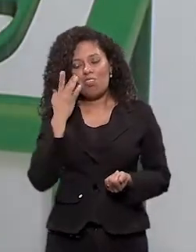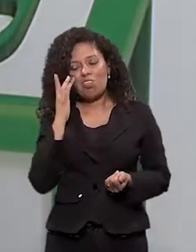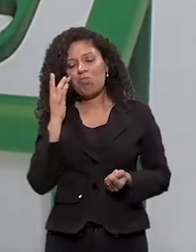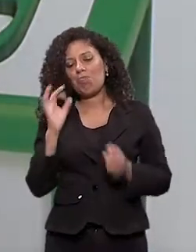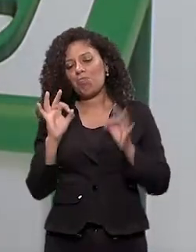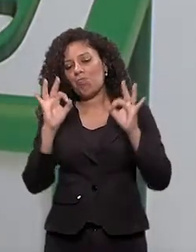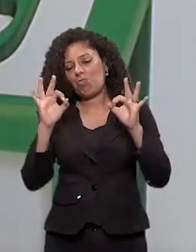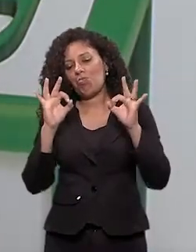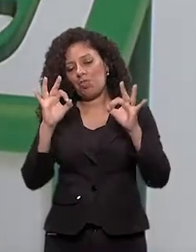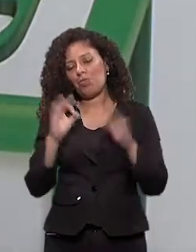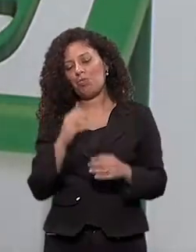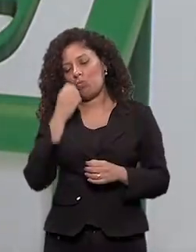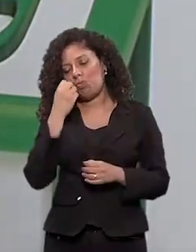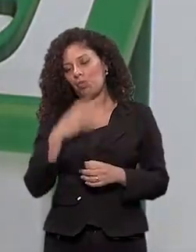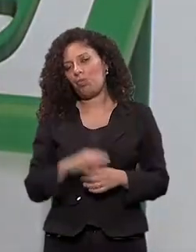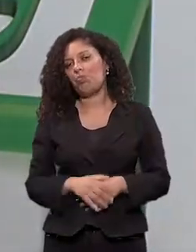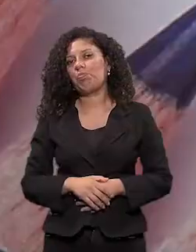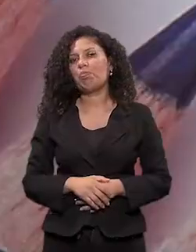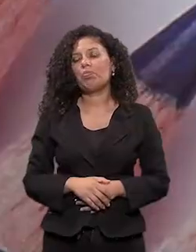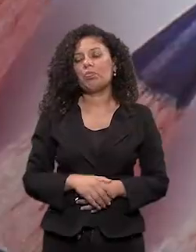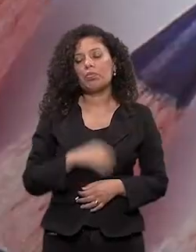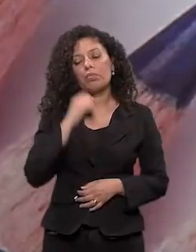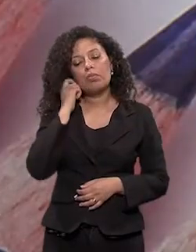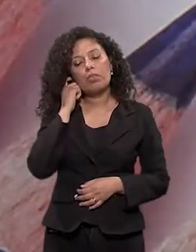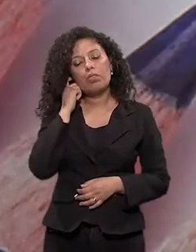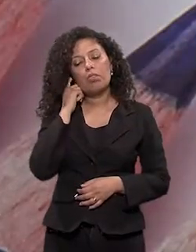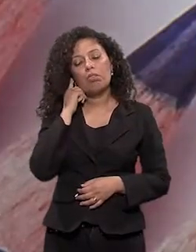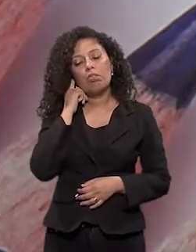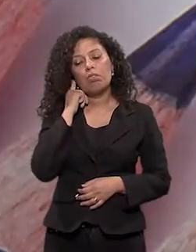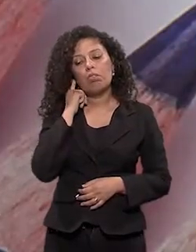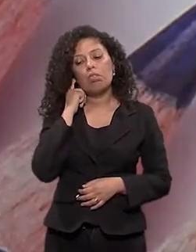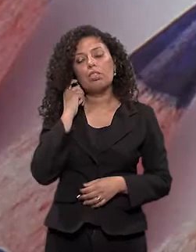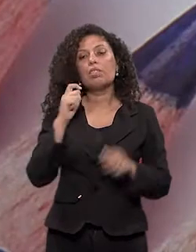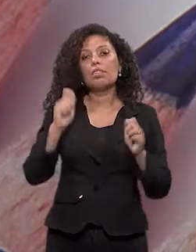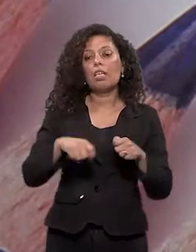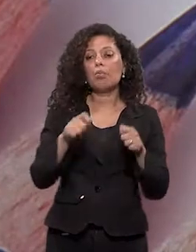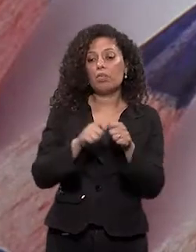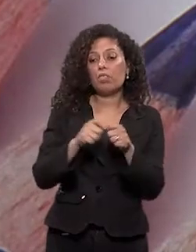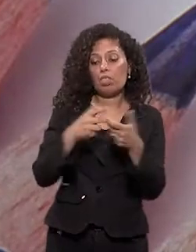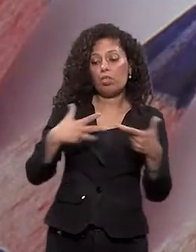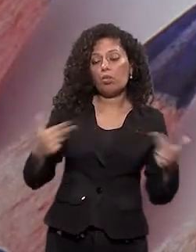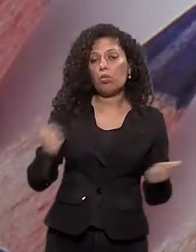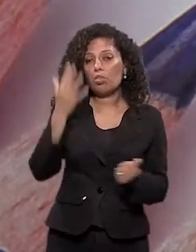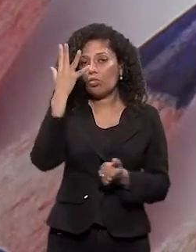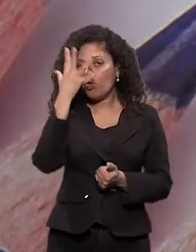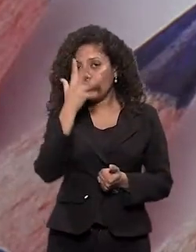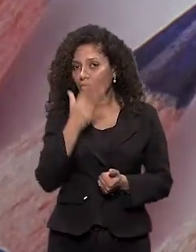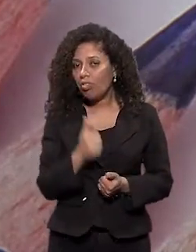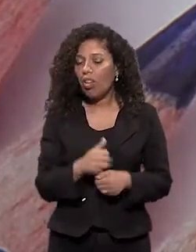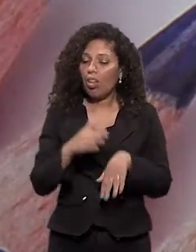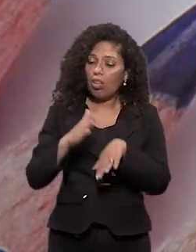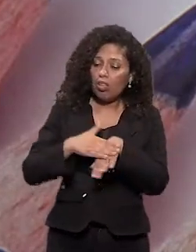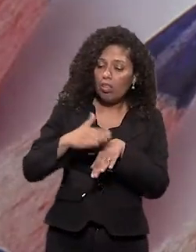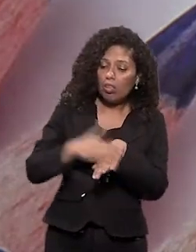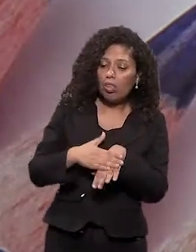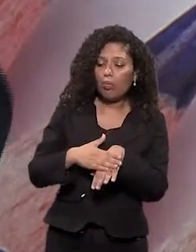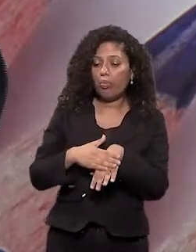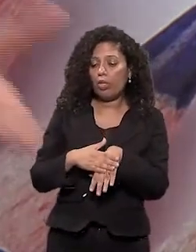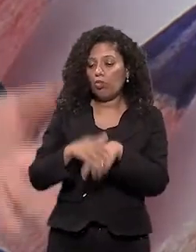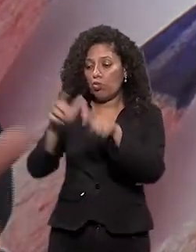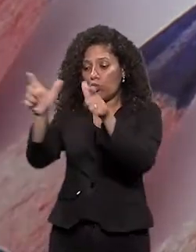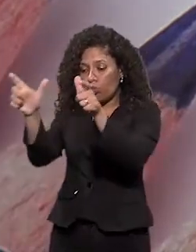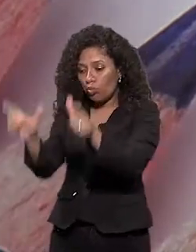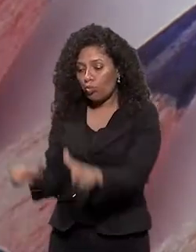atenção, Assim, bem significativo, né? sim. Quer dizer, é capaz de fazer coisas bonitas também, não é isso? Depende do contexto que você tá,